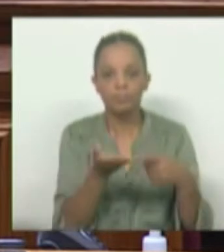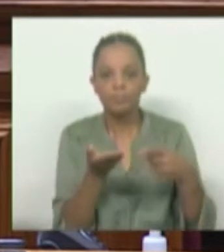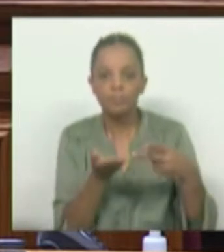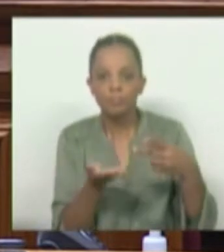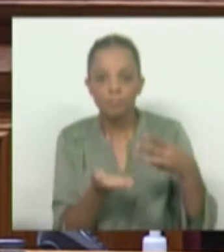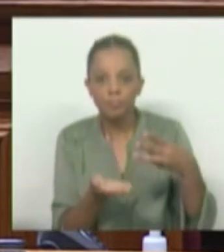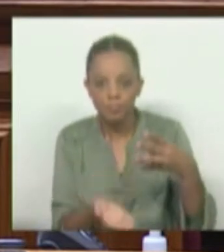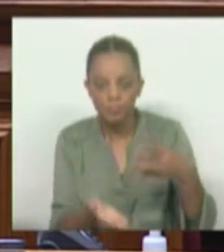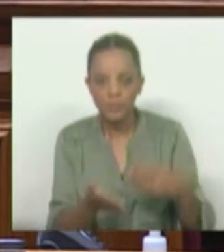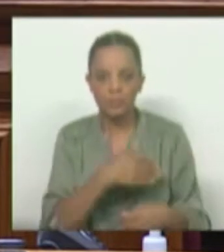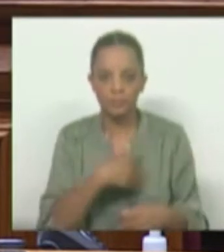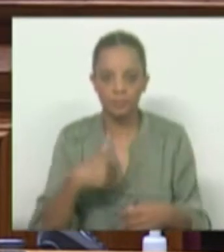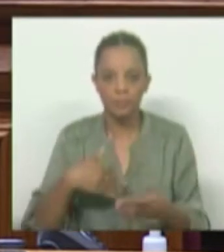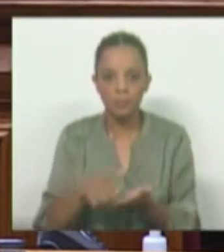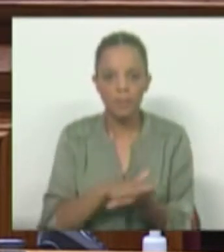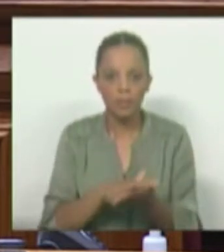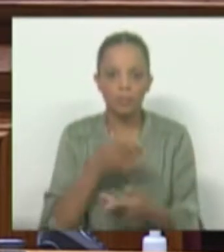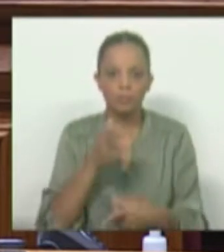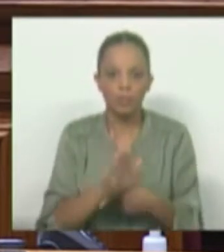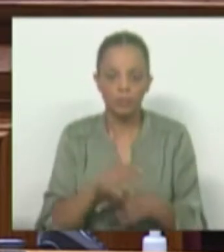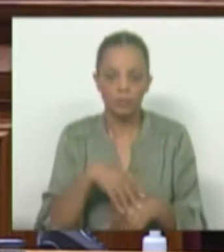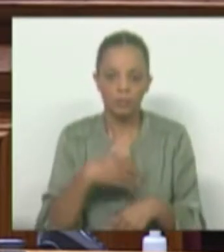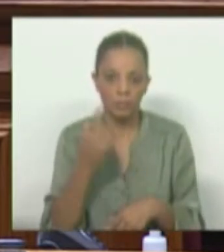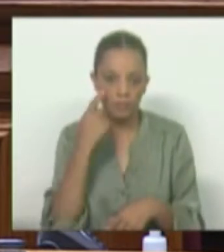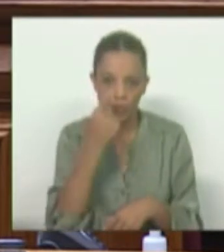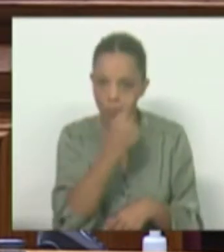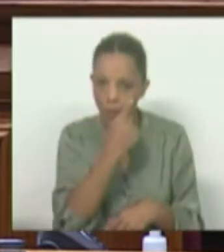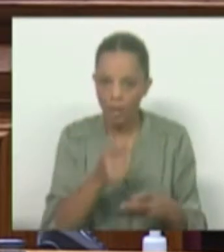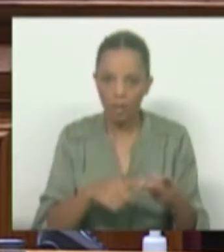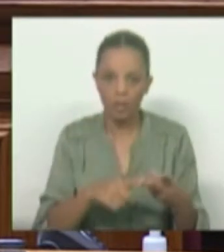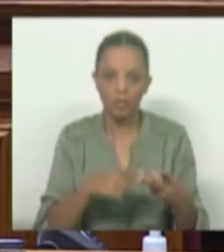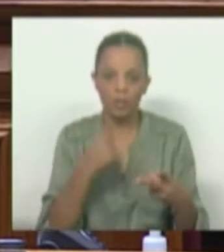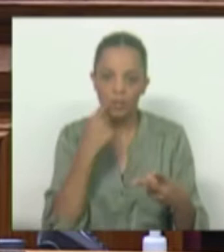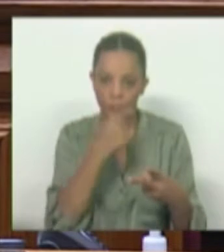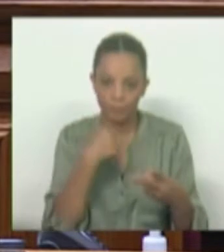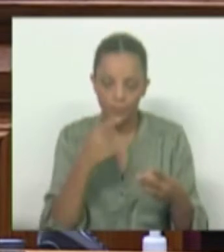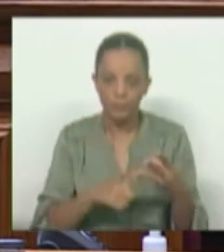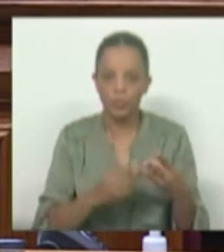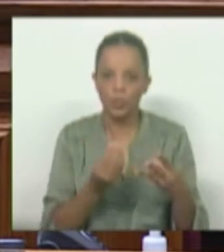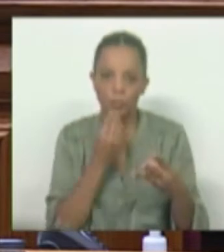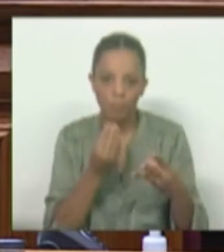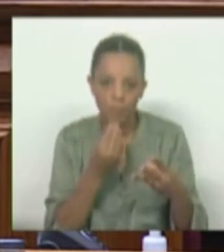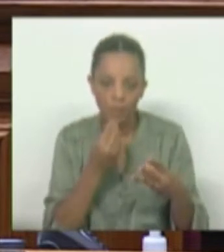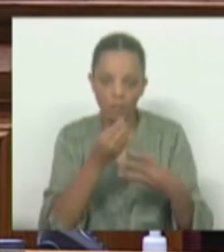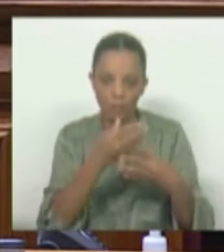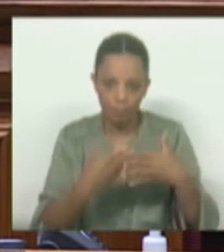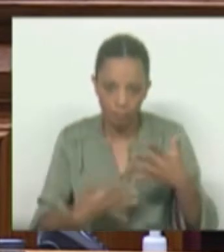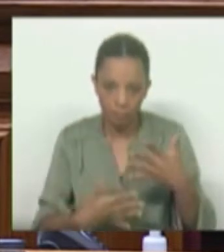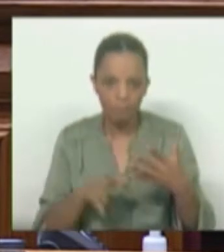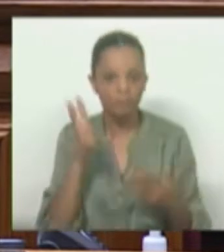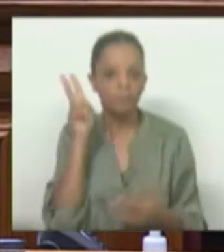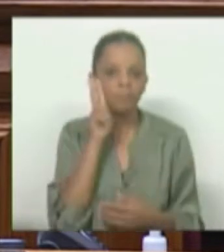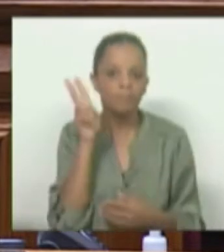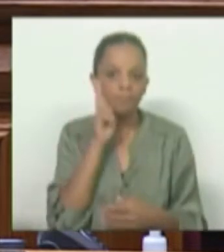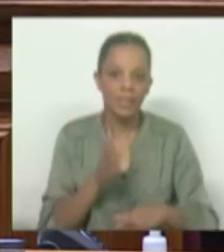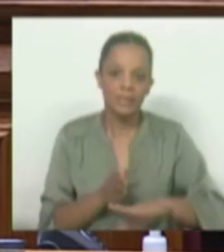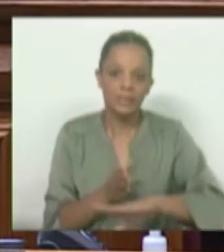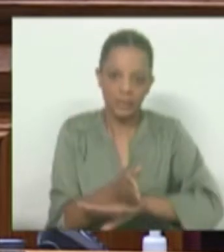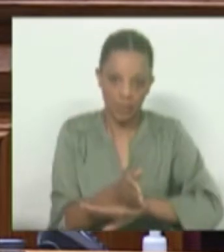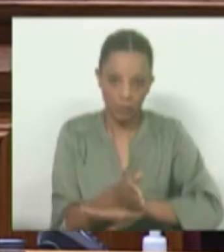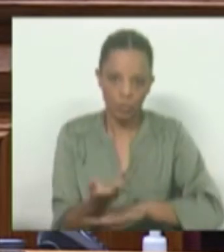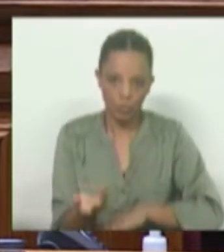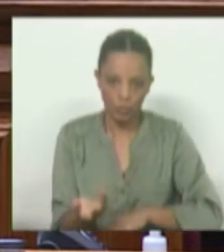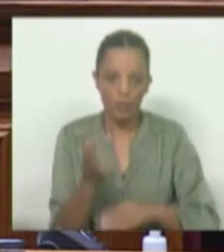nos cuidados de saúde primários, em particular saúde oral, saúde visual, saúde mental e nutrição e, por isso, valorizar de facto o acesso a